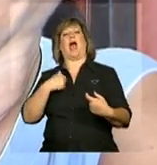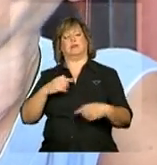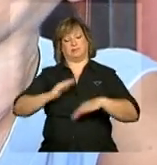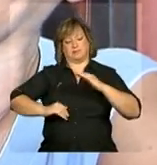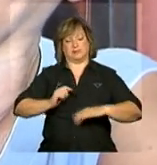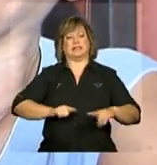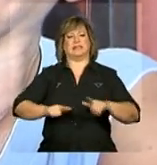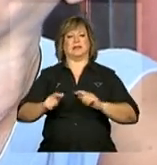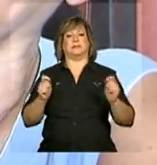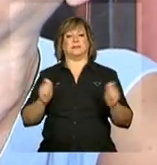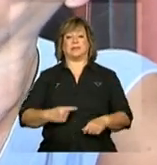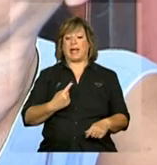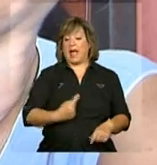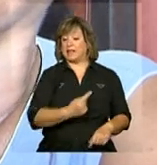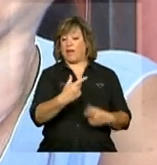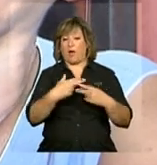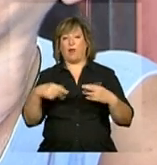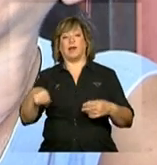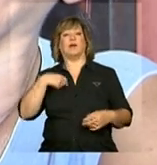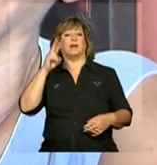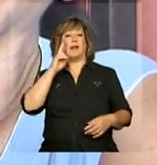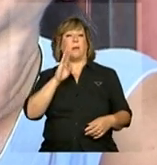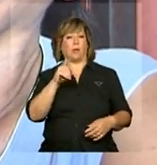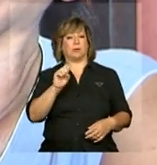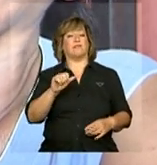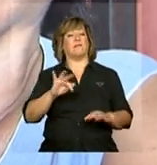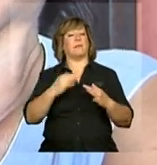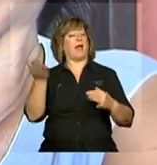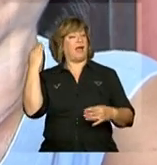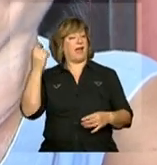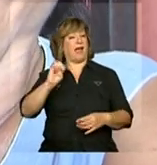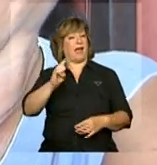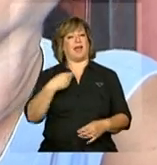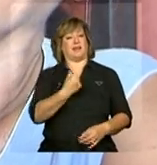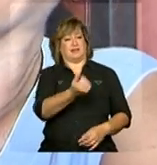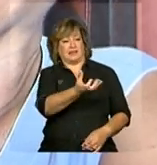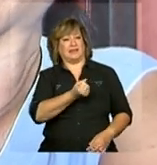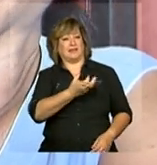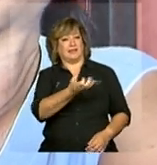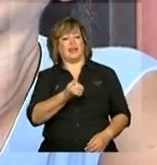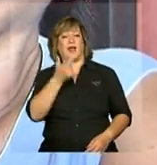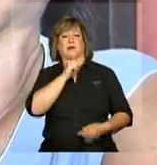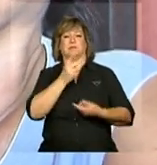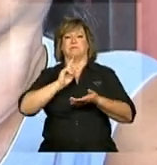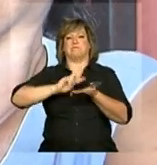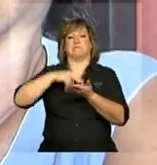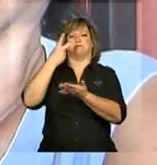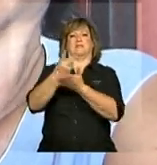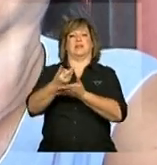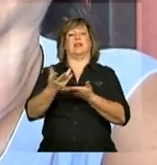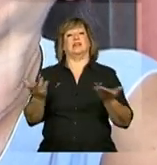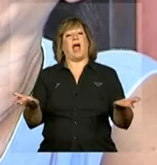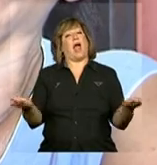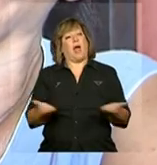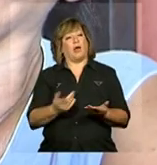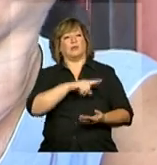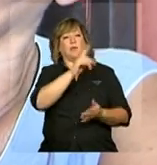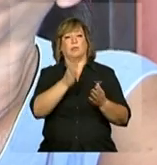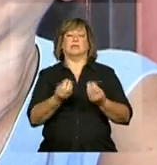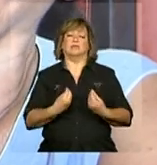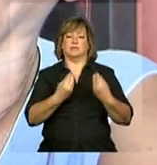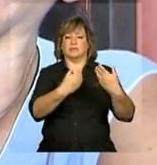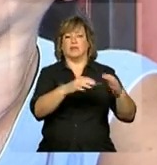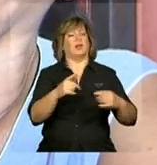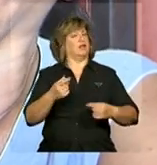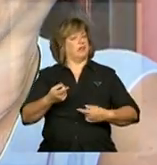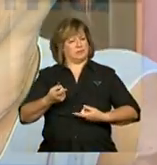panelinhas, cada coisa que eu tenho, tem um pedacinho do Bolsa Família, que eu consegui multiplicar e que outras pessoas também fizessem a mesma coisa, não